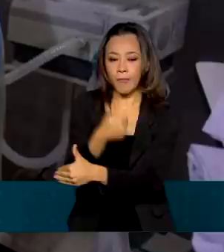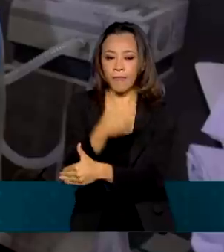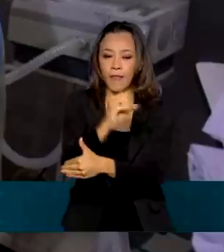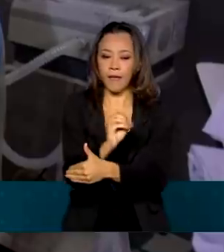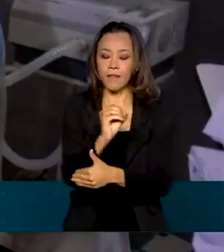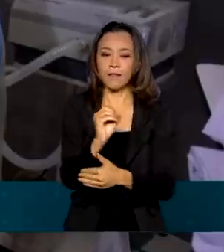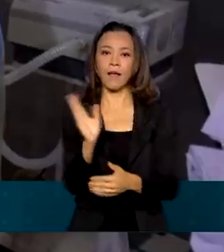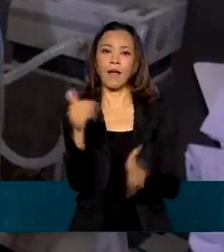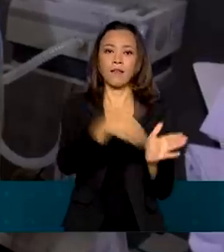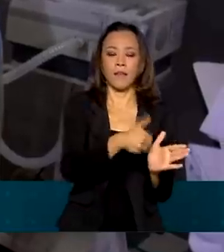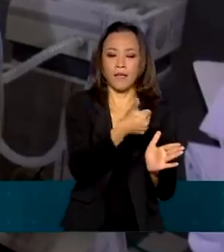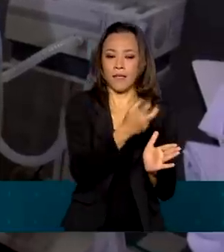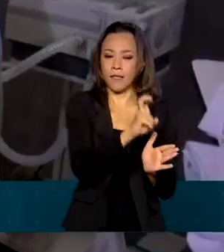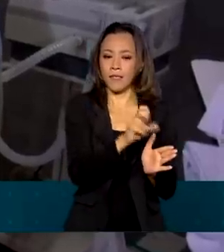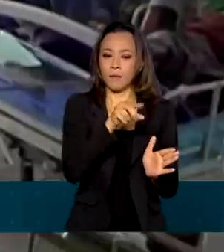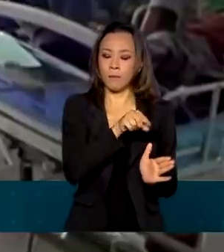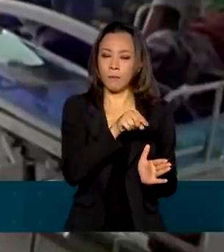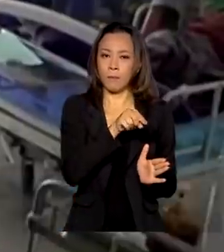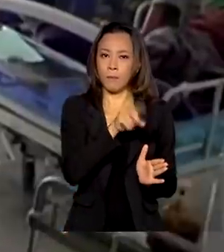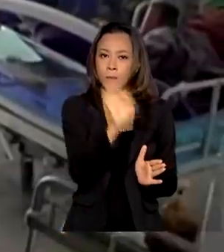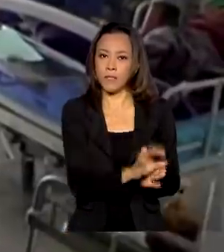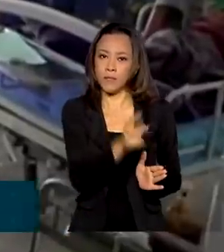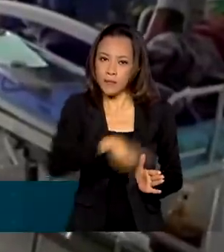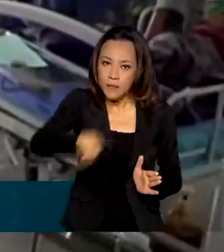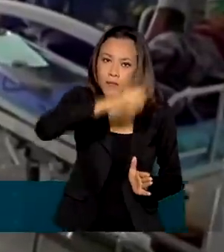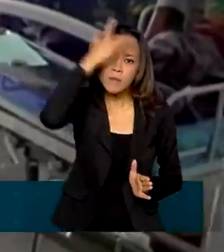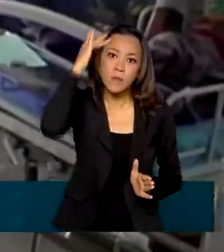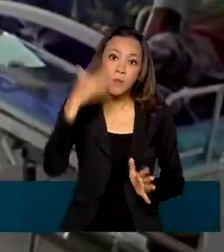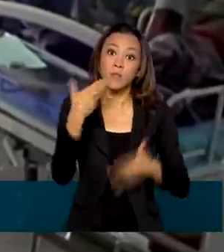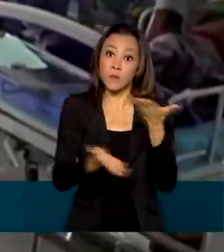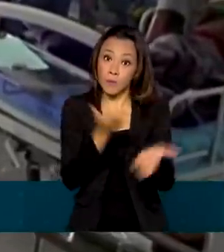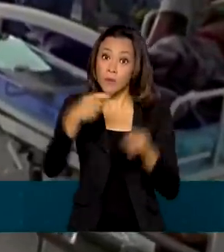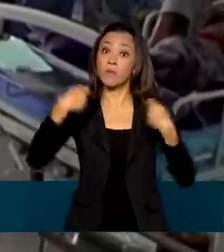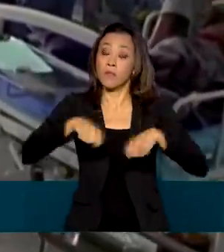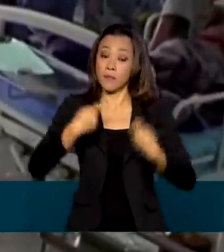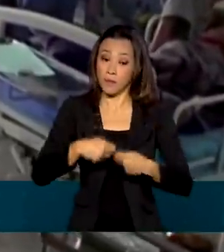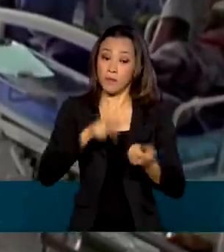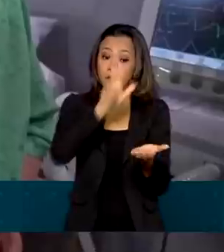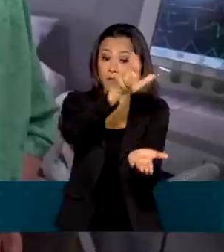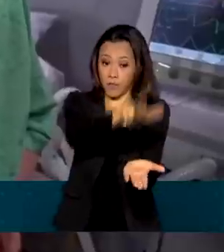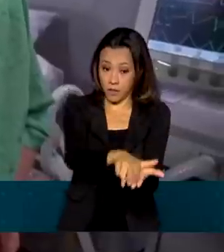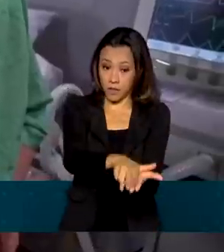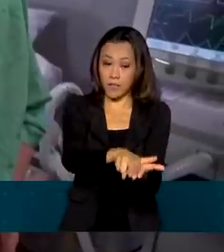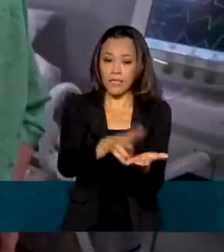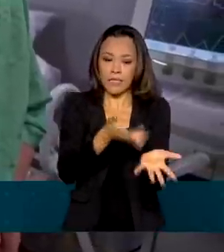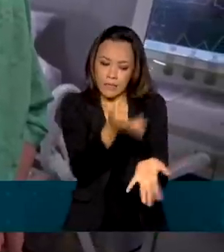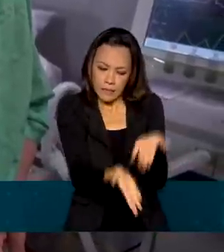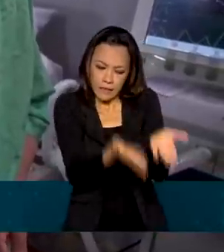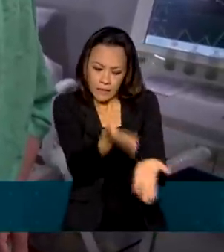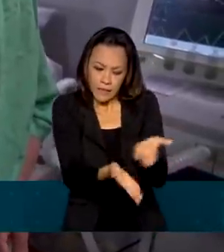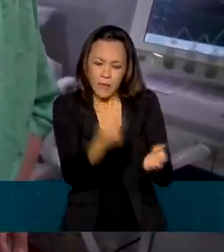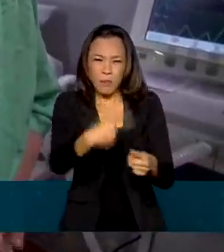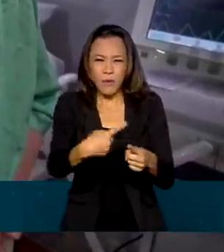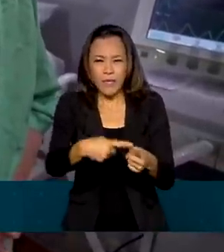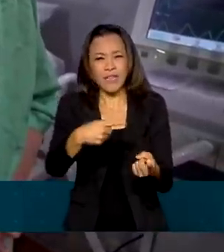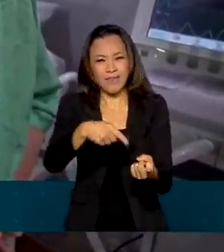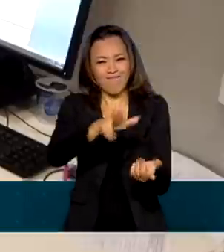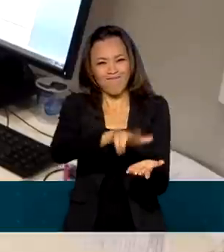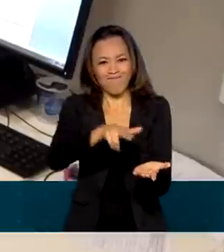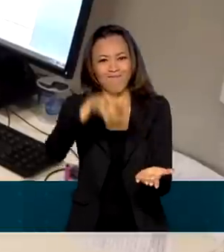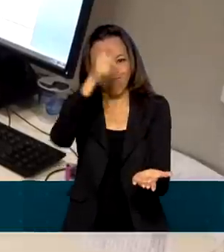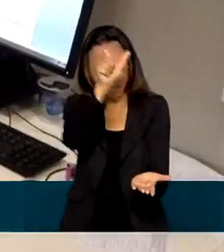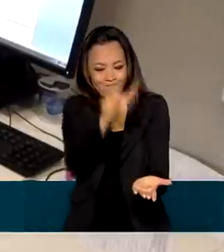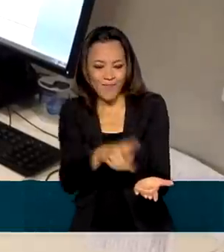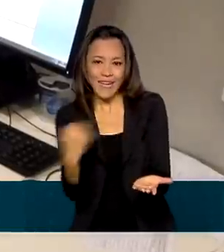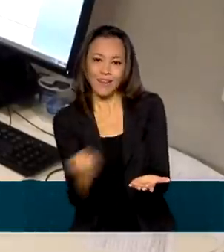das pessoas que contraem o coronavírus necessitam de internação em terapia intensiva devido ao agravamento do quadro.